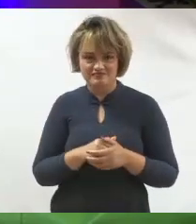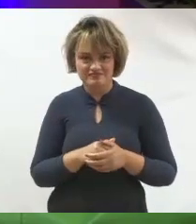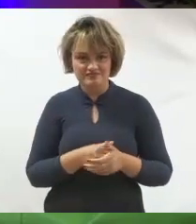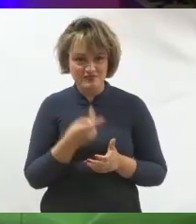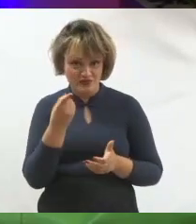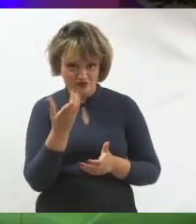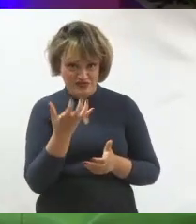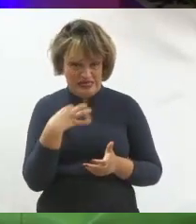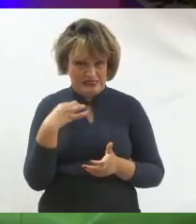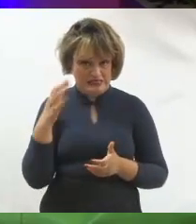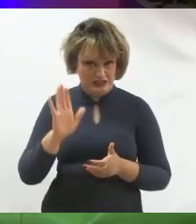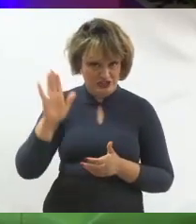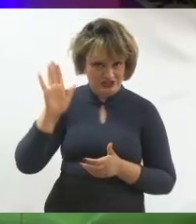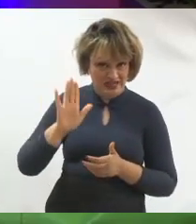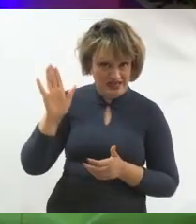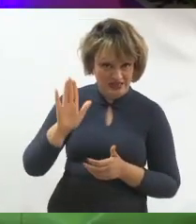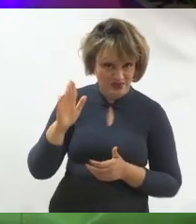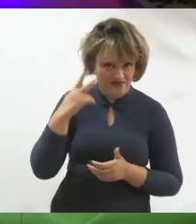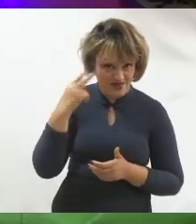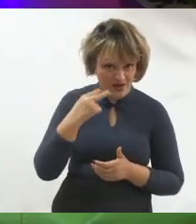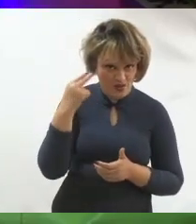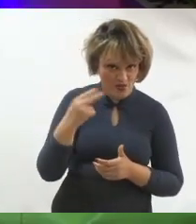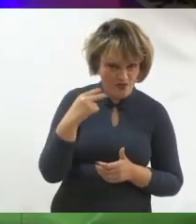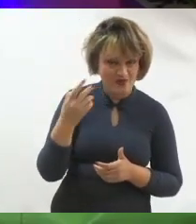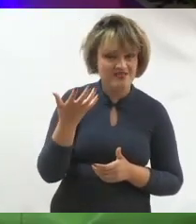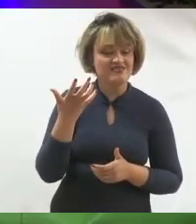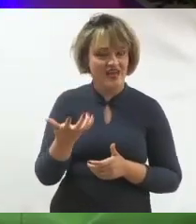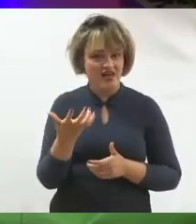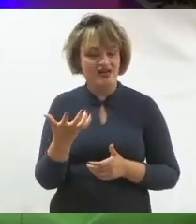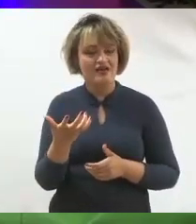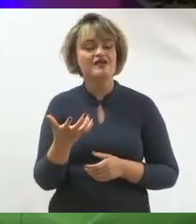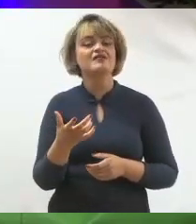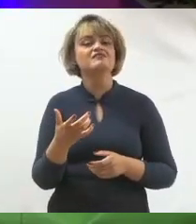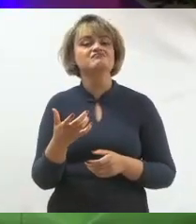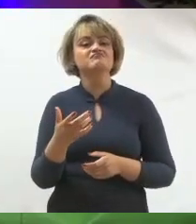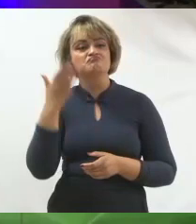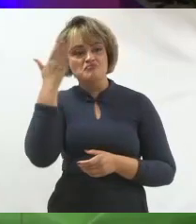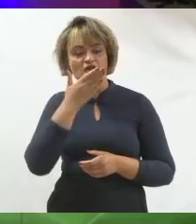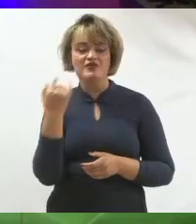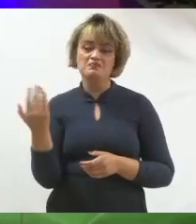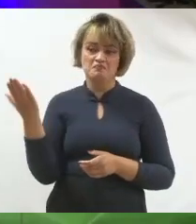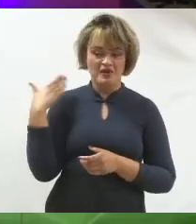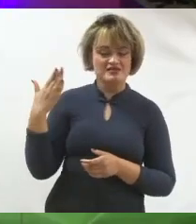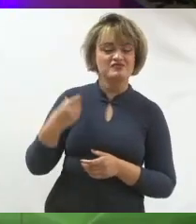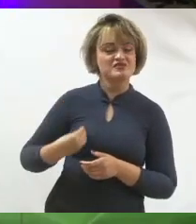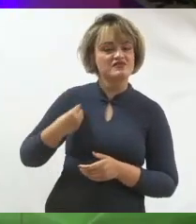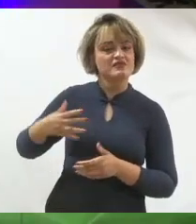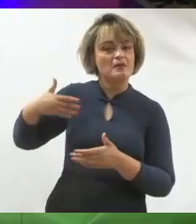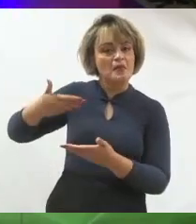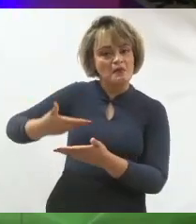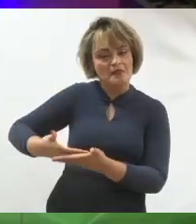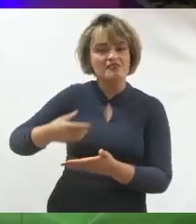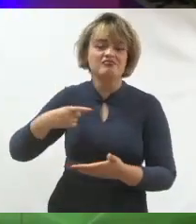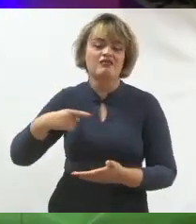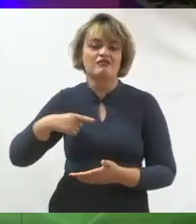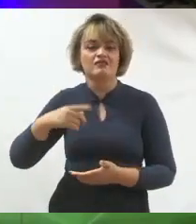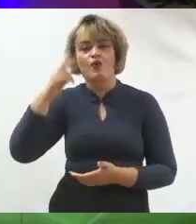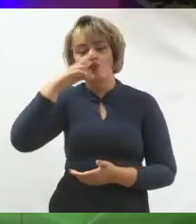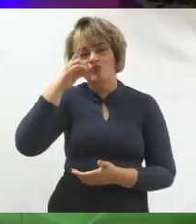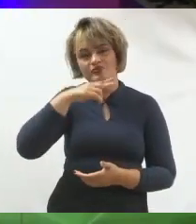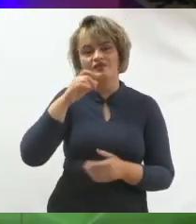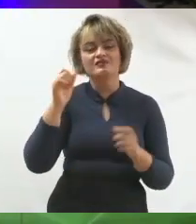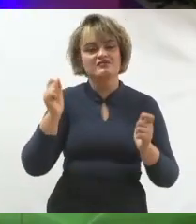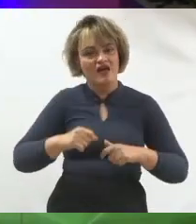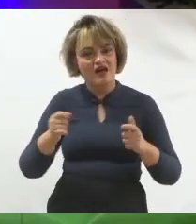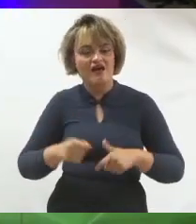candidato ou candidata à vereadora, quer dizer que você tem história. Quer dizer que você tem algo a contar. Quer dizer